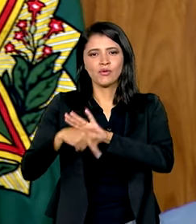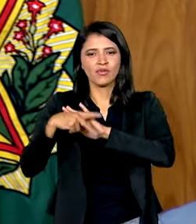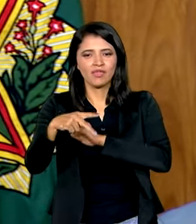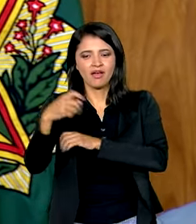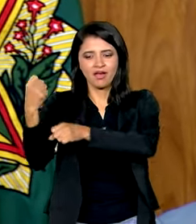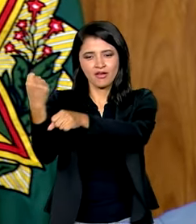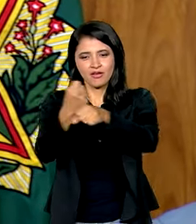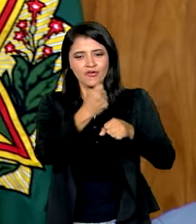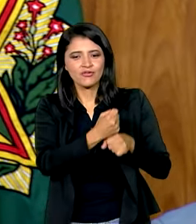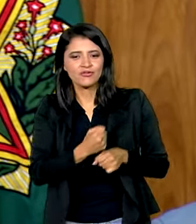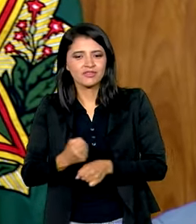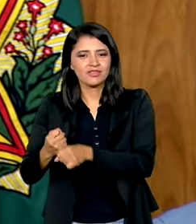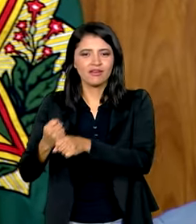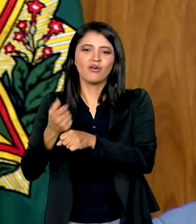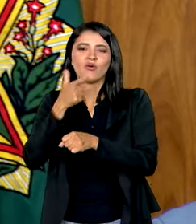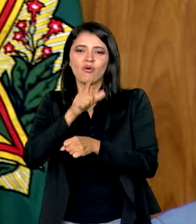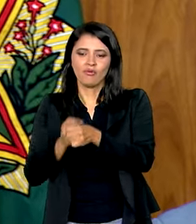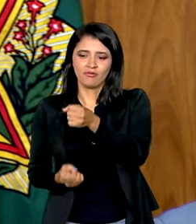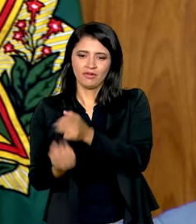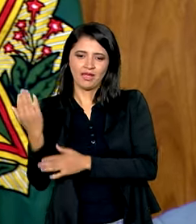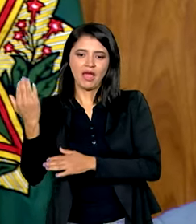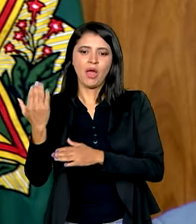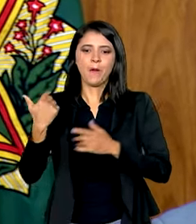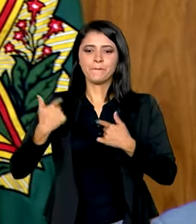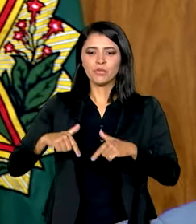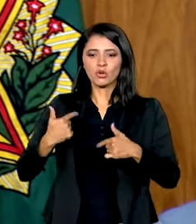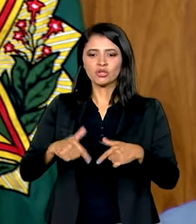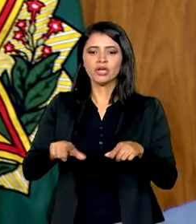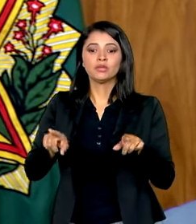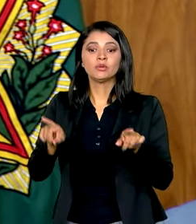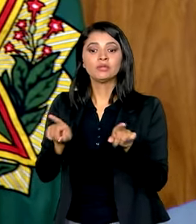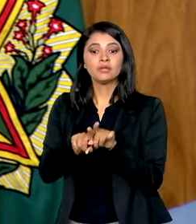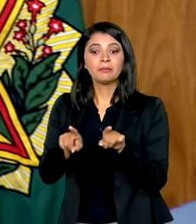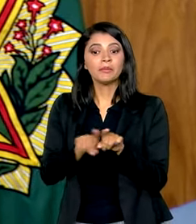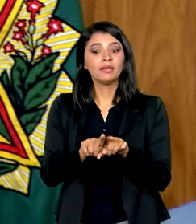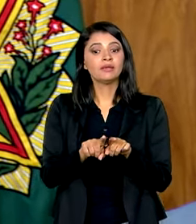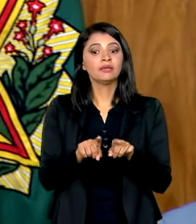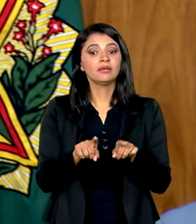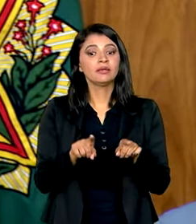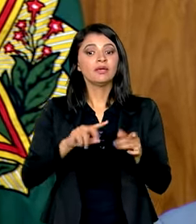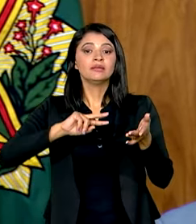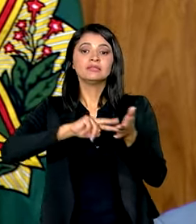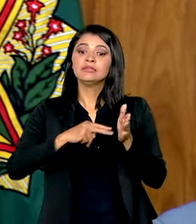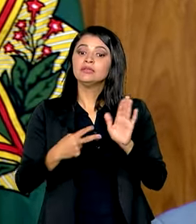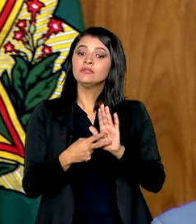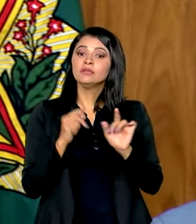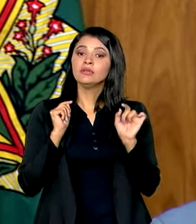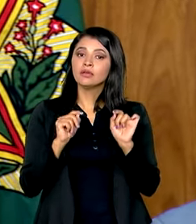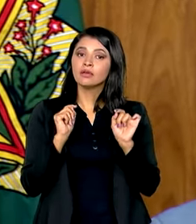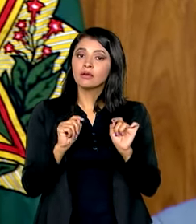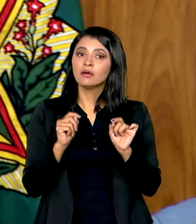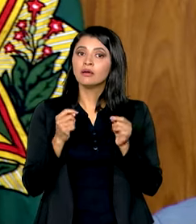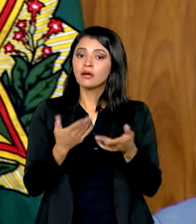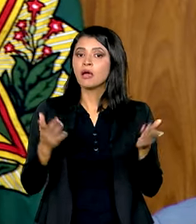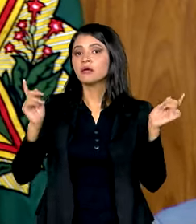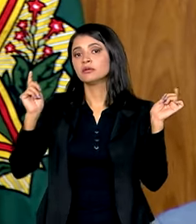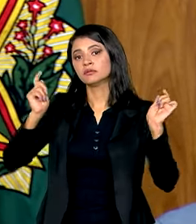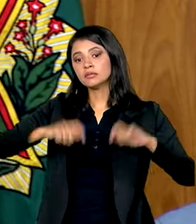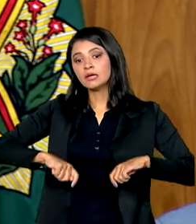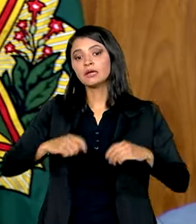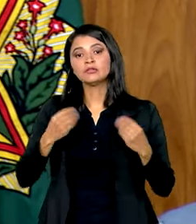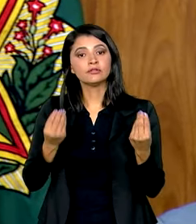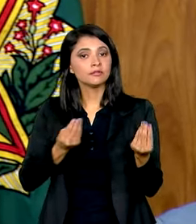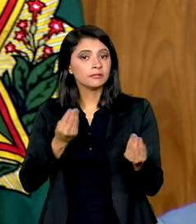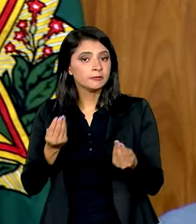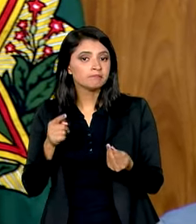construção, na implantação desses projetos, mas significa, acima de tudo, a possibilidade